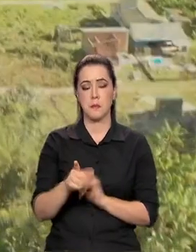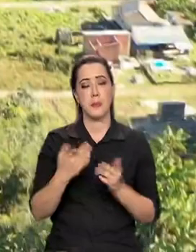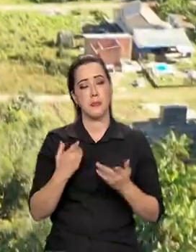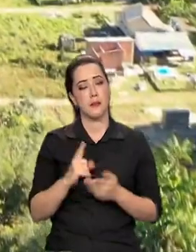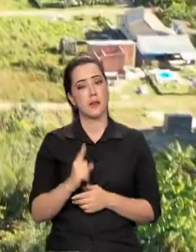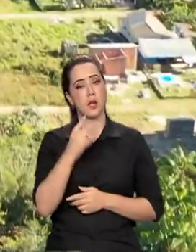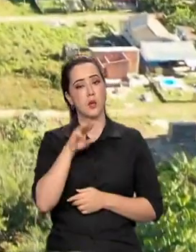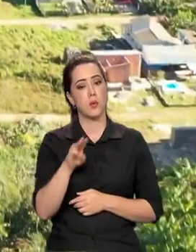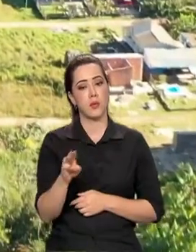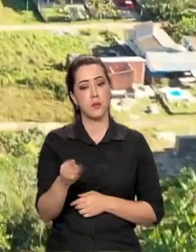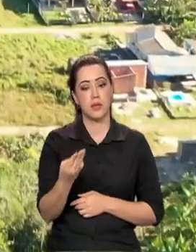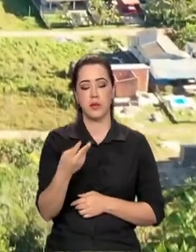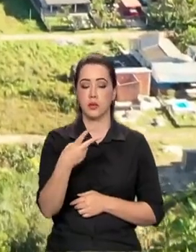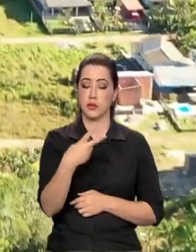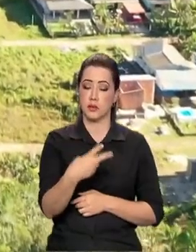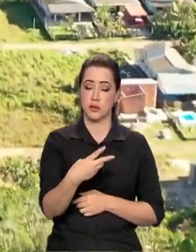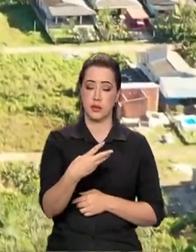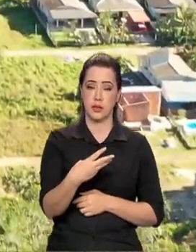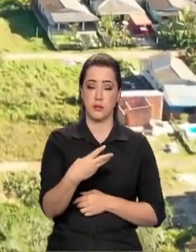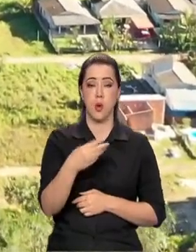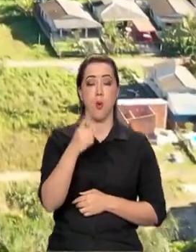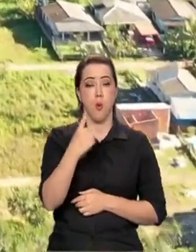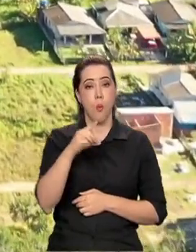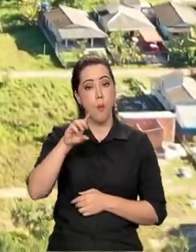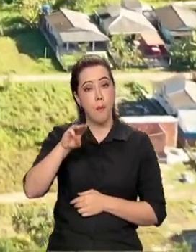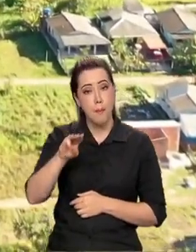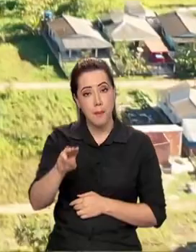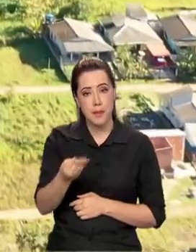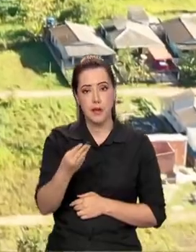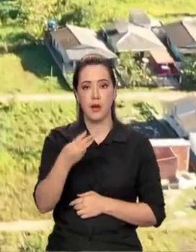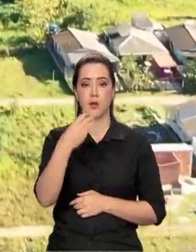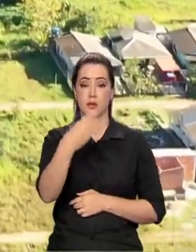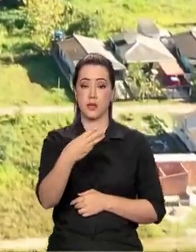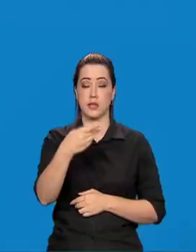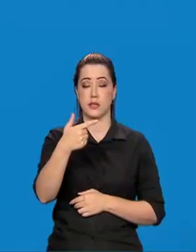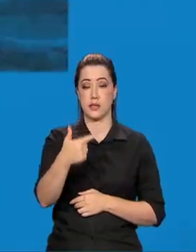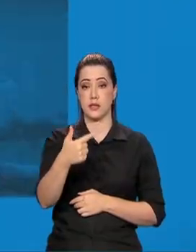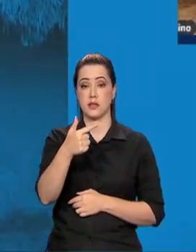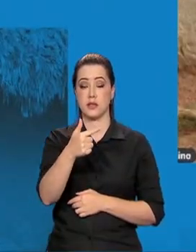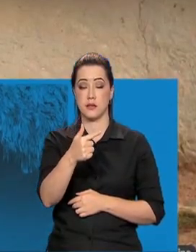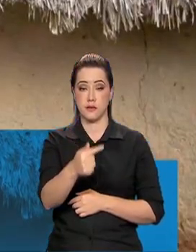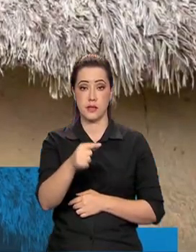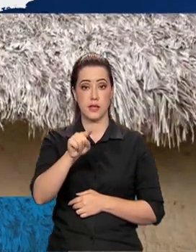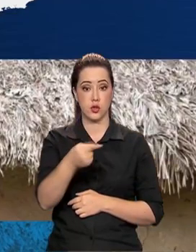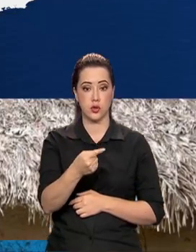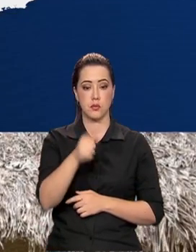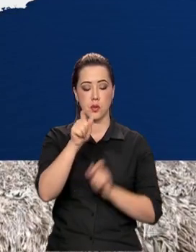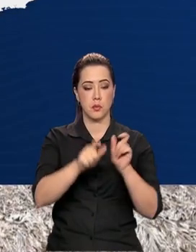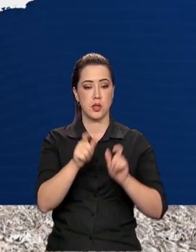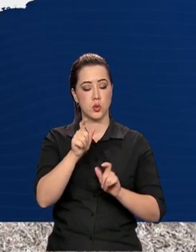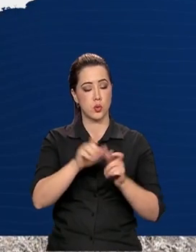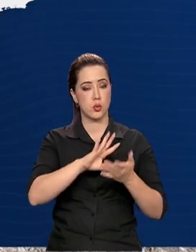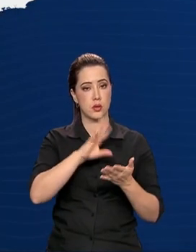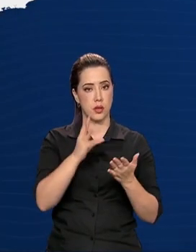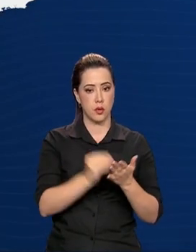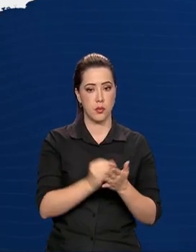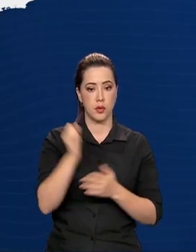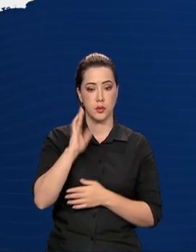.327.802 quilombolas no Brasil. Foram identificados